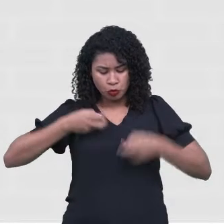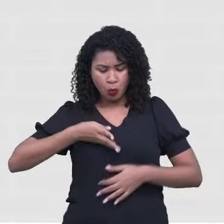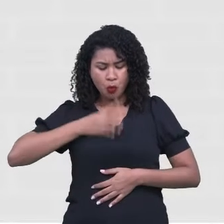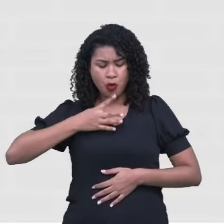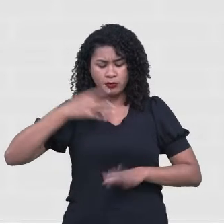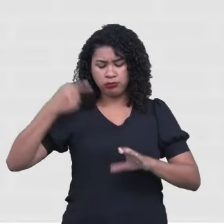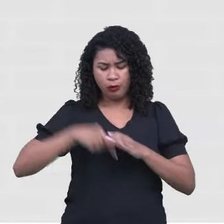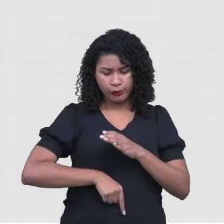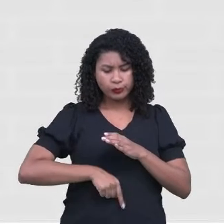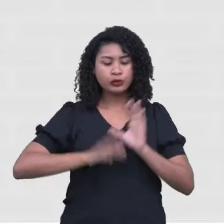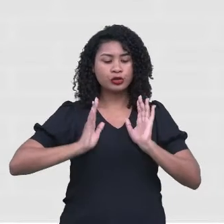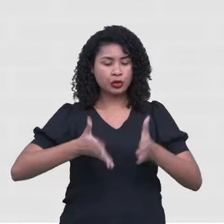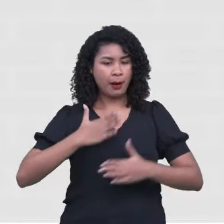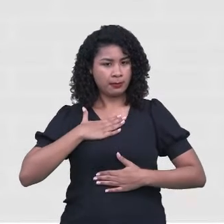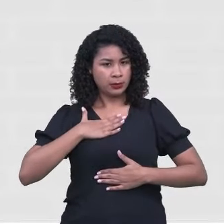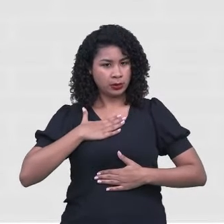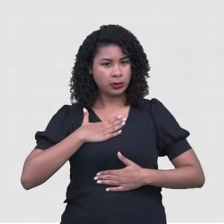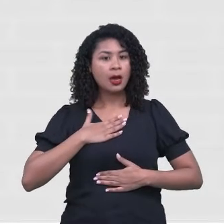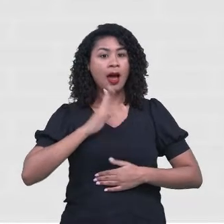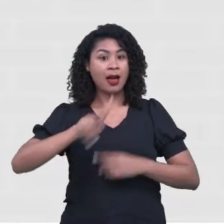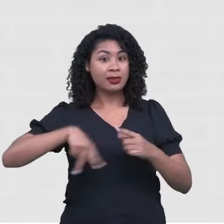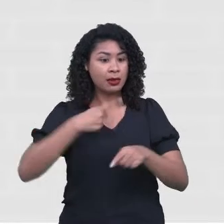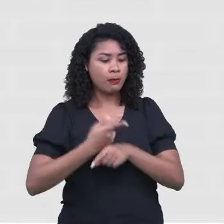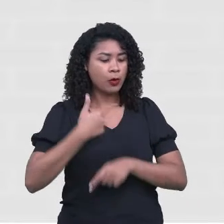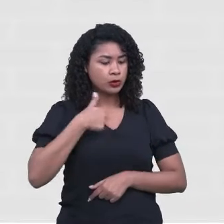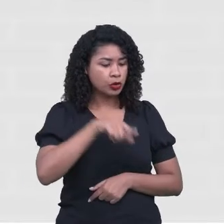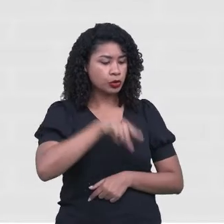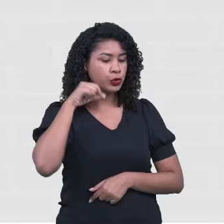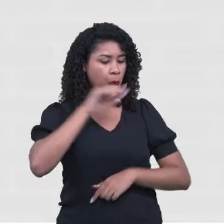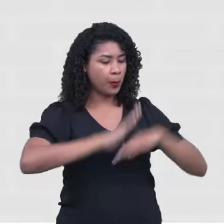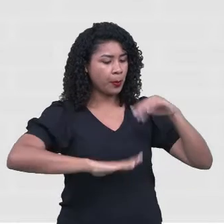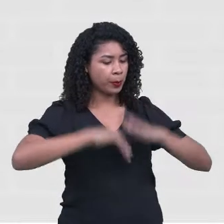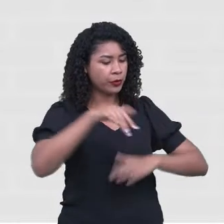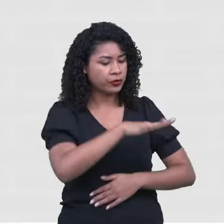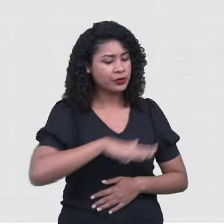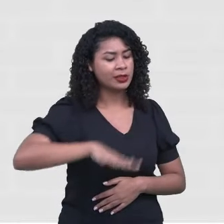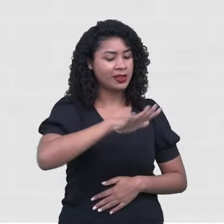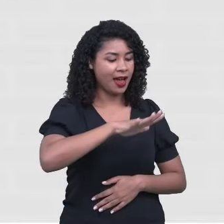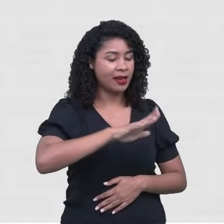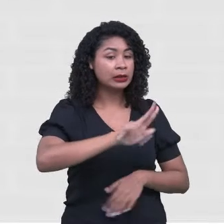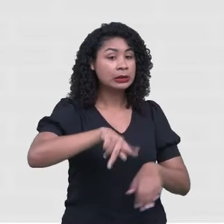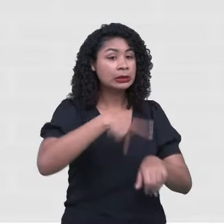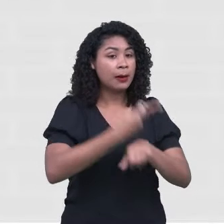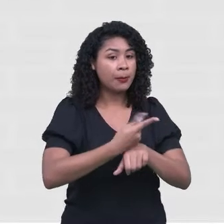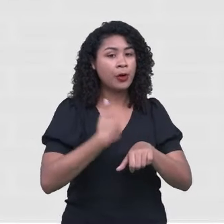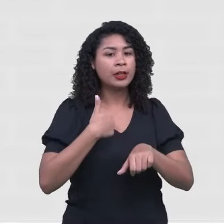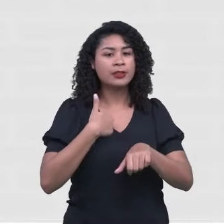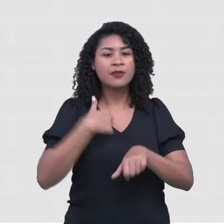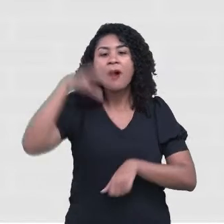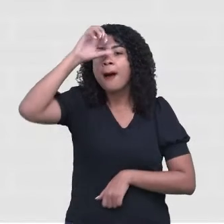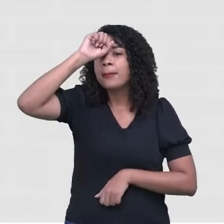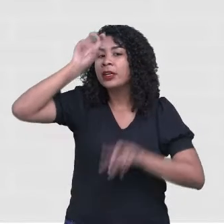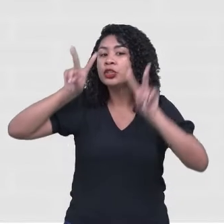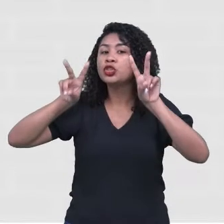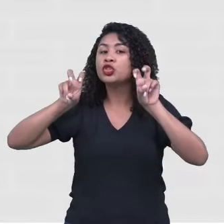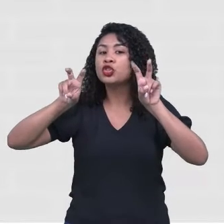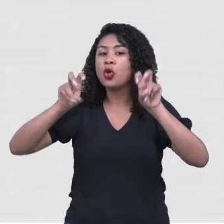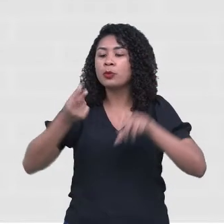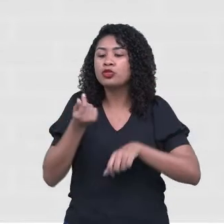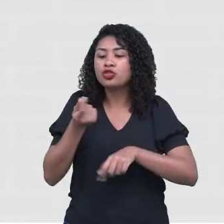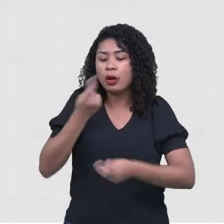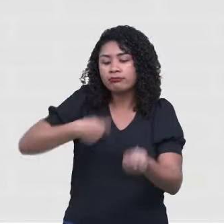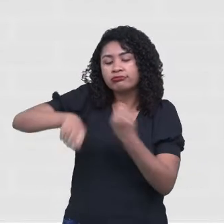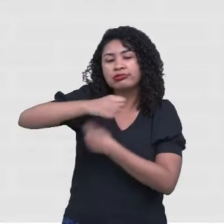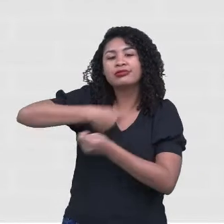Eu vou fazer uma educação financeira. Tá bom? Então, eu faço essa educação financeira